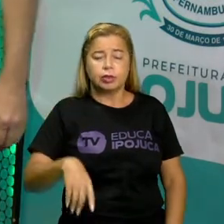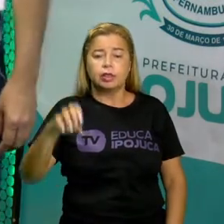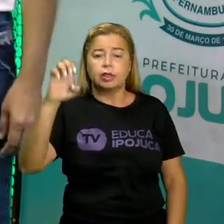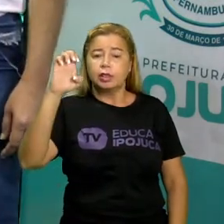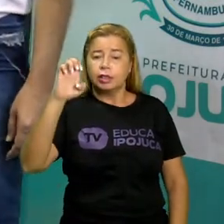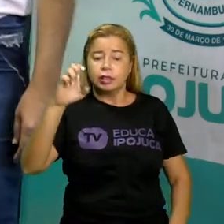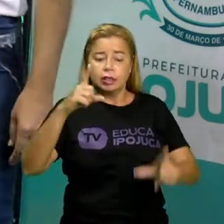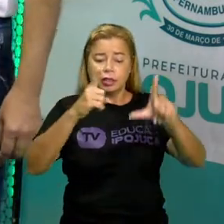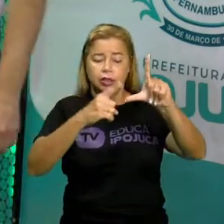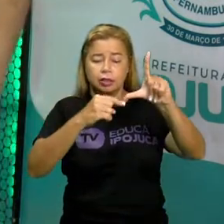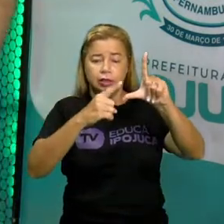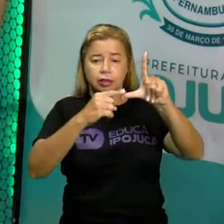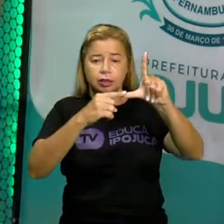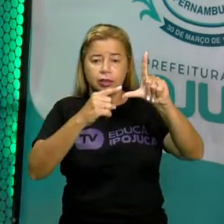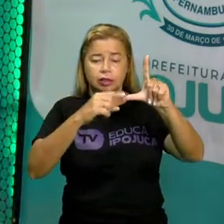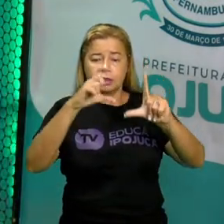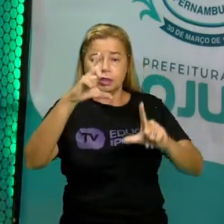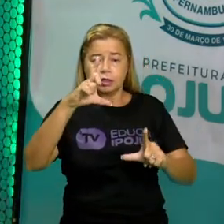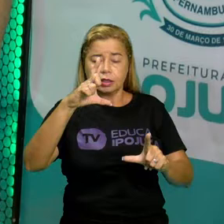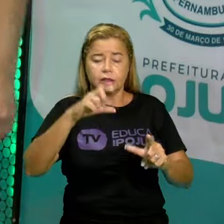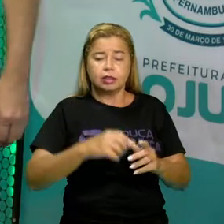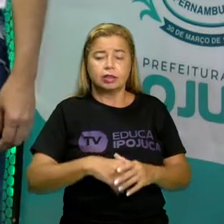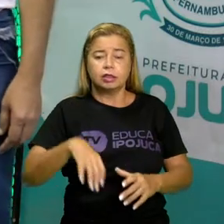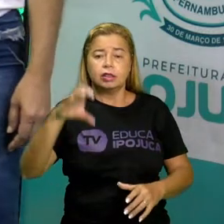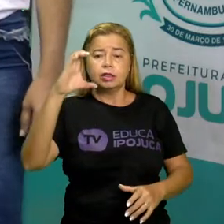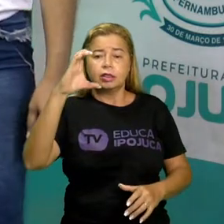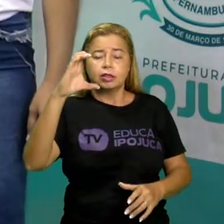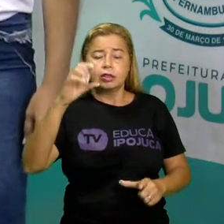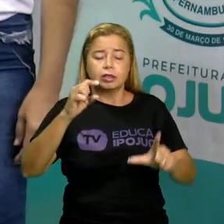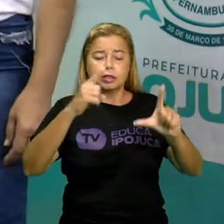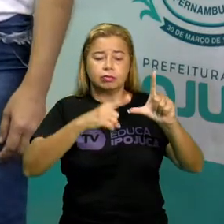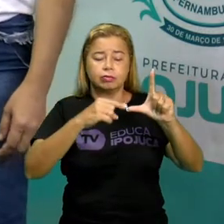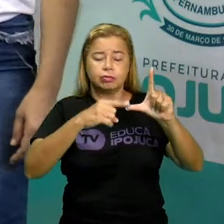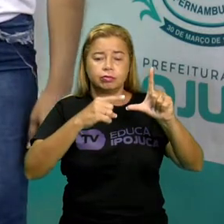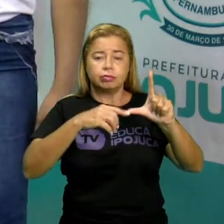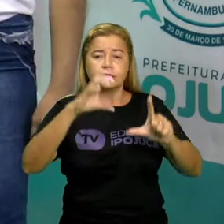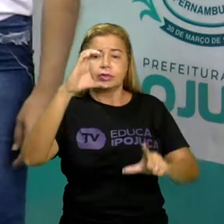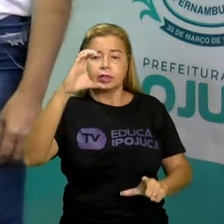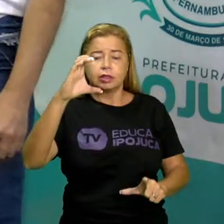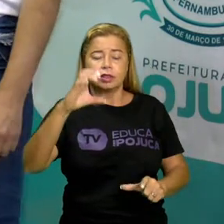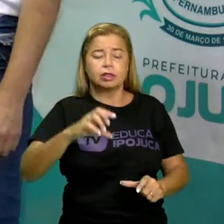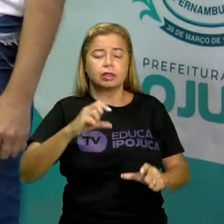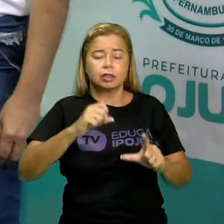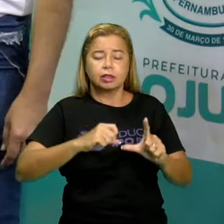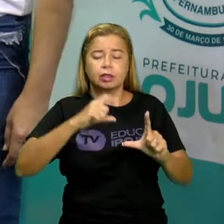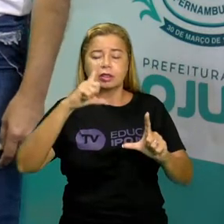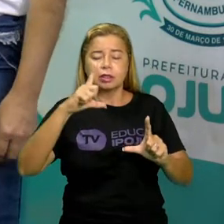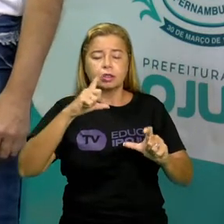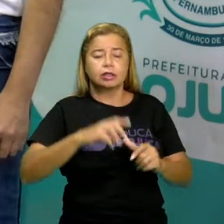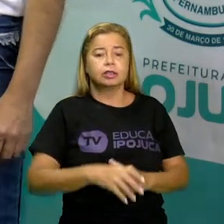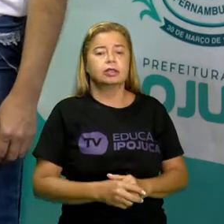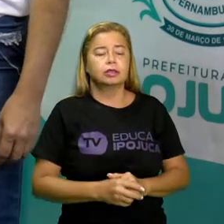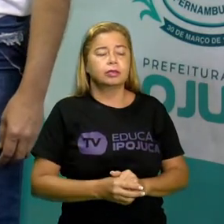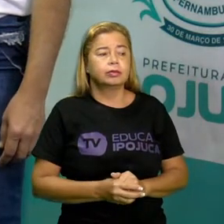maiúsculo e também temos o C maiúsculo. Isso mesmo, crianças.